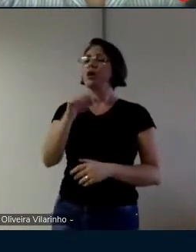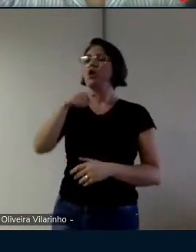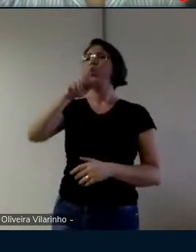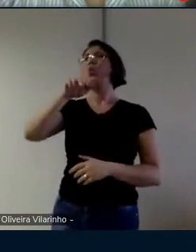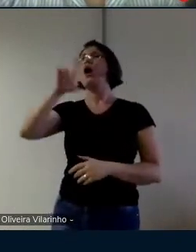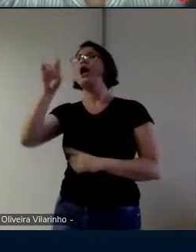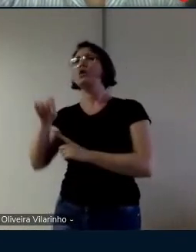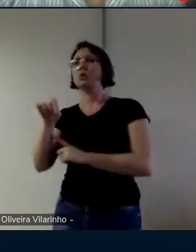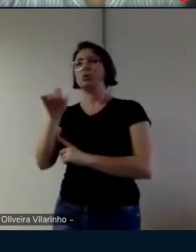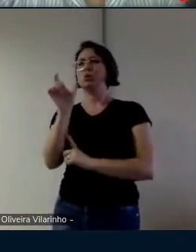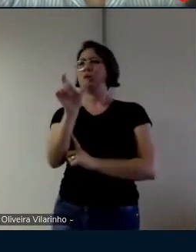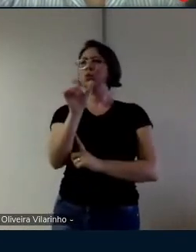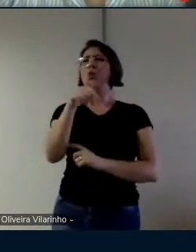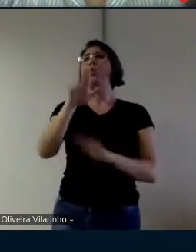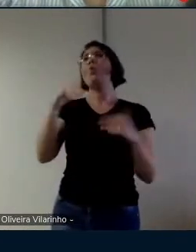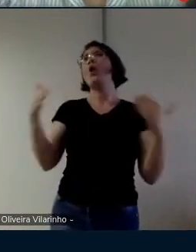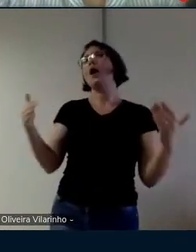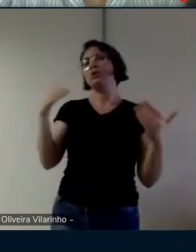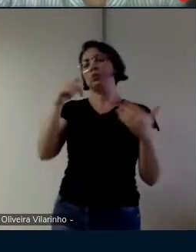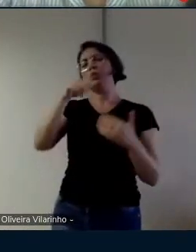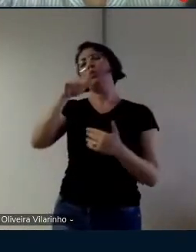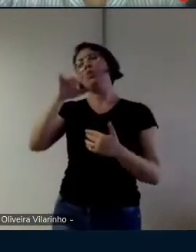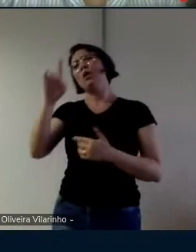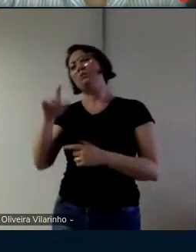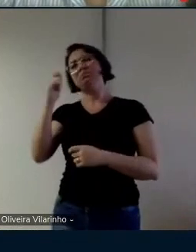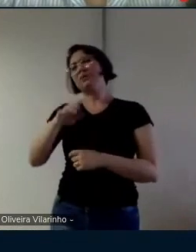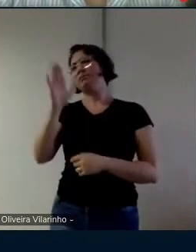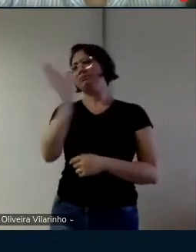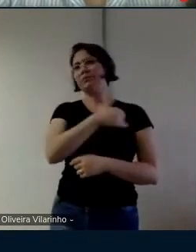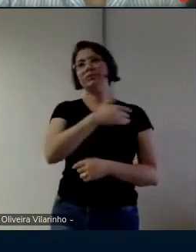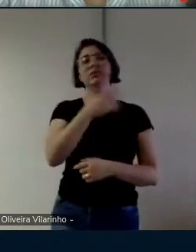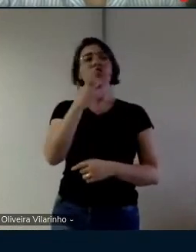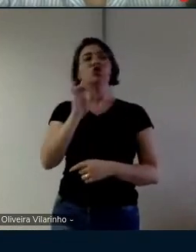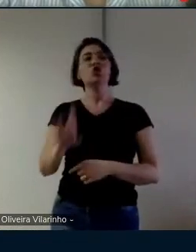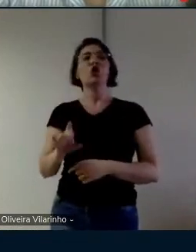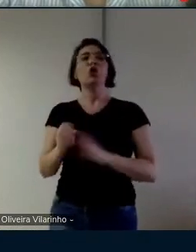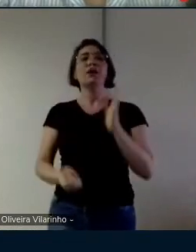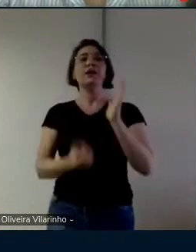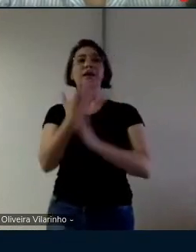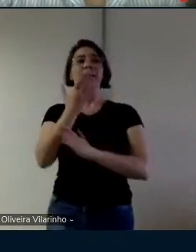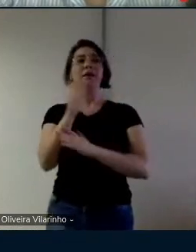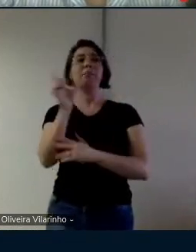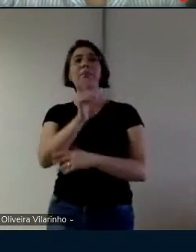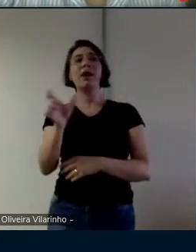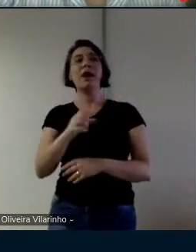derivação criação de palavras novas usando palavras que já existem na língua